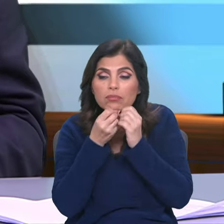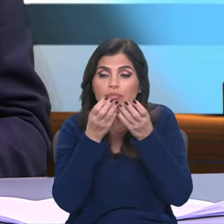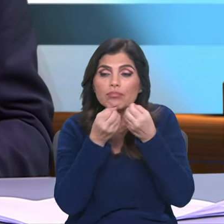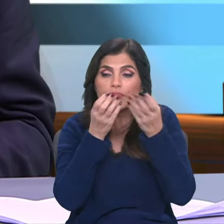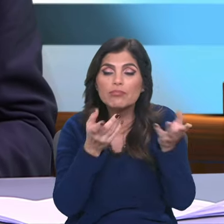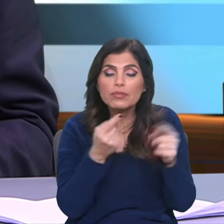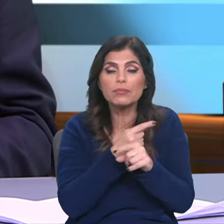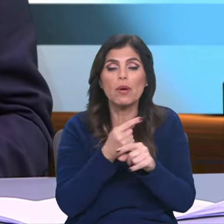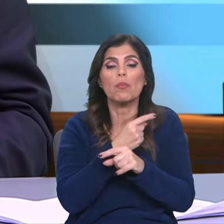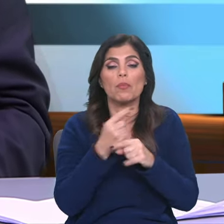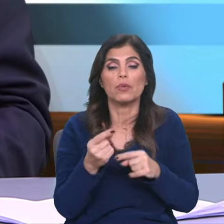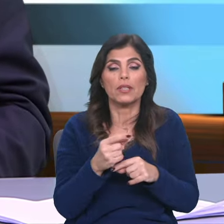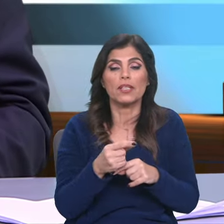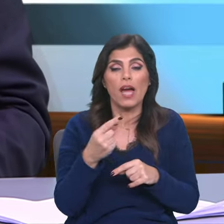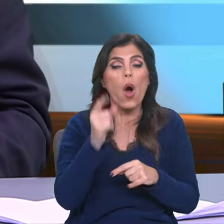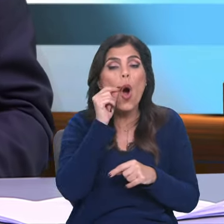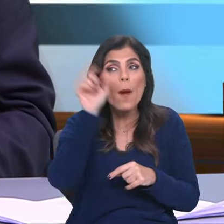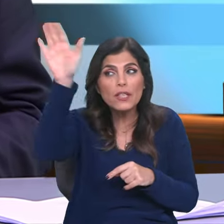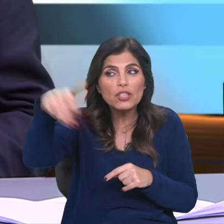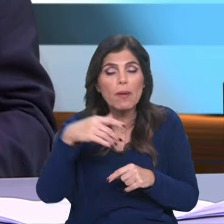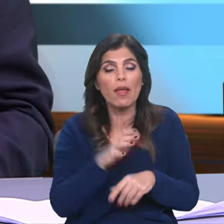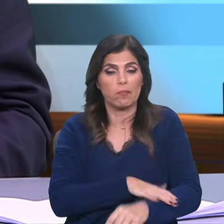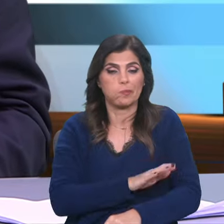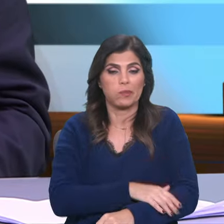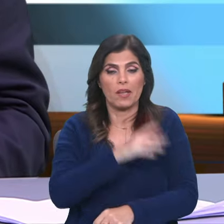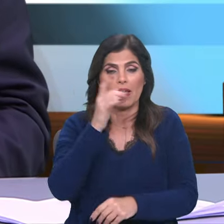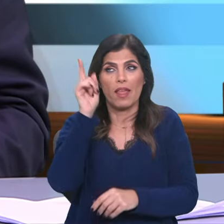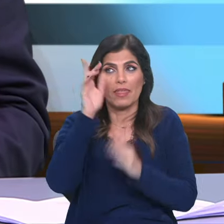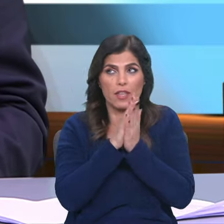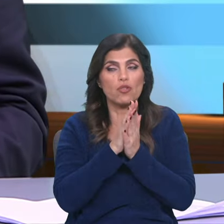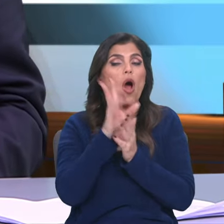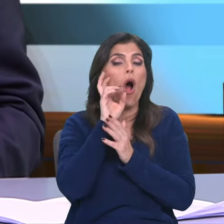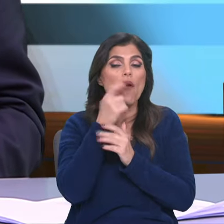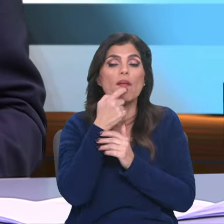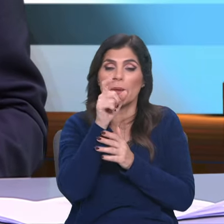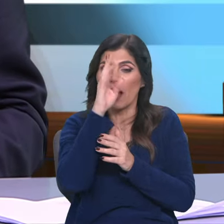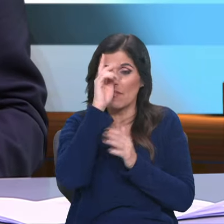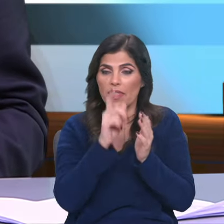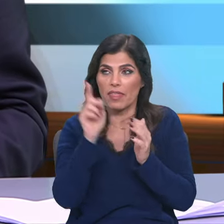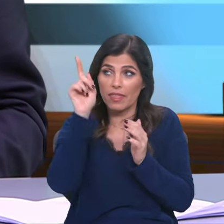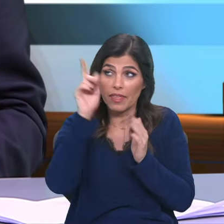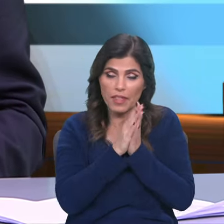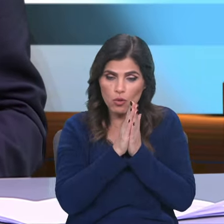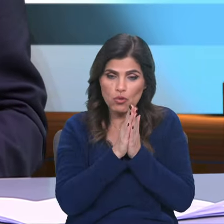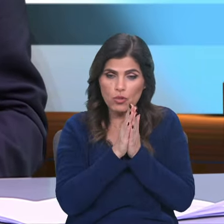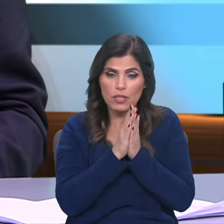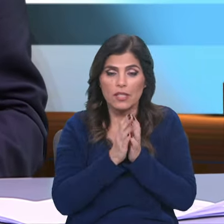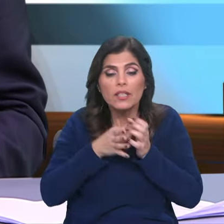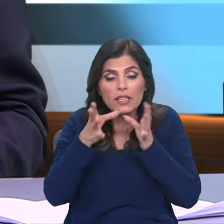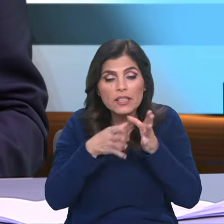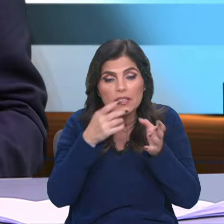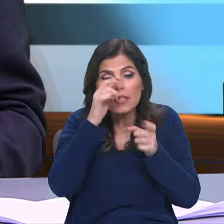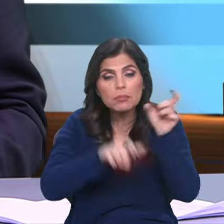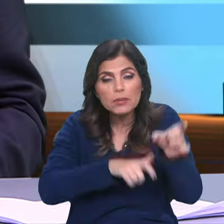homem chamado por Deus, é um homem que escuta fielmente a palavra de Deus e que a transmite ao povo